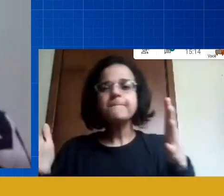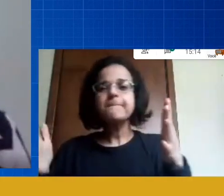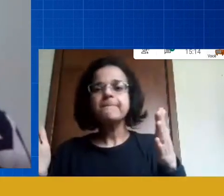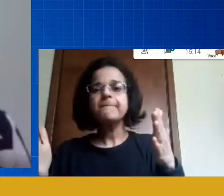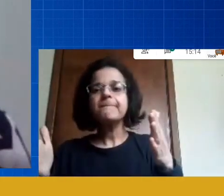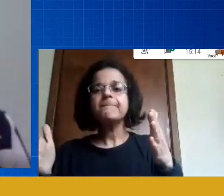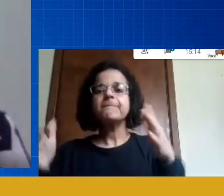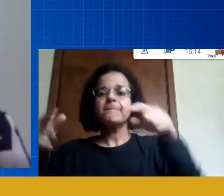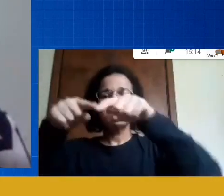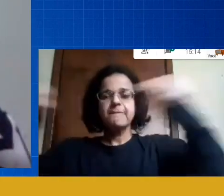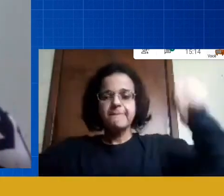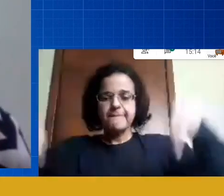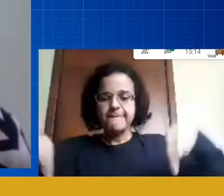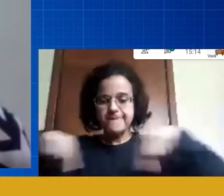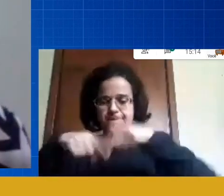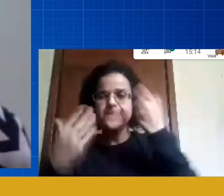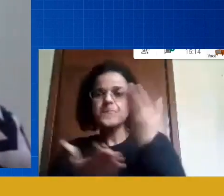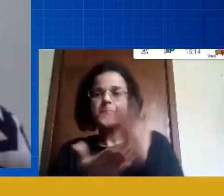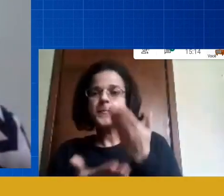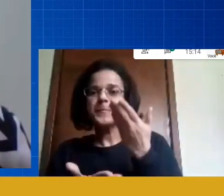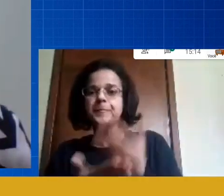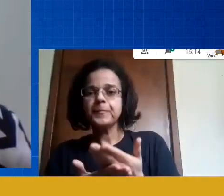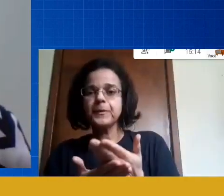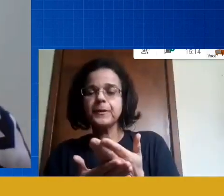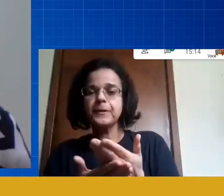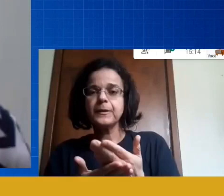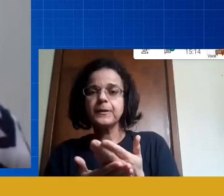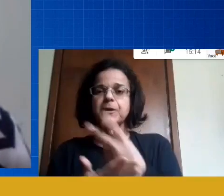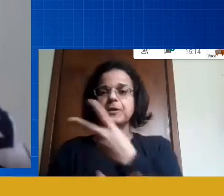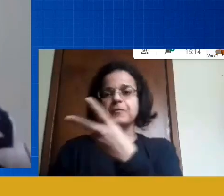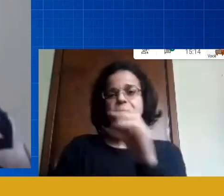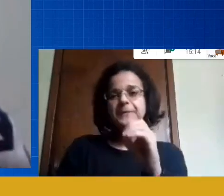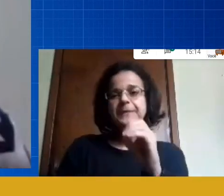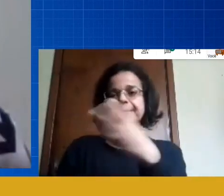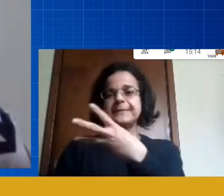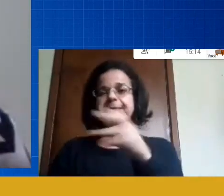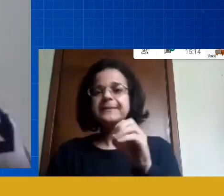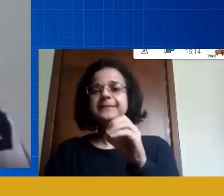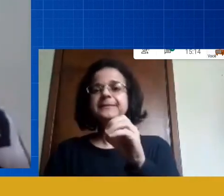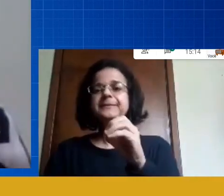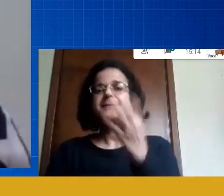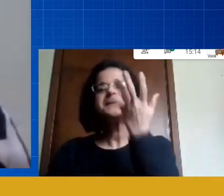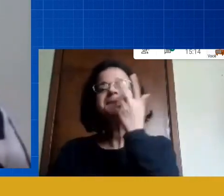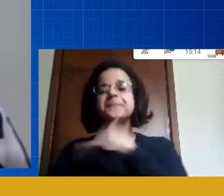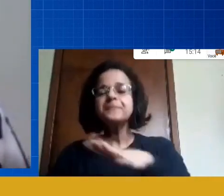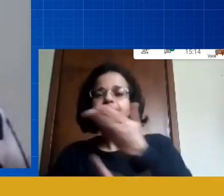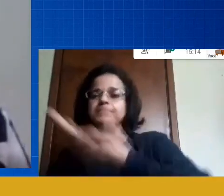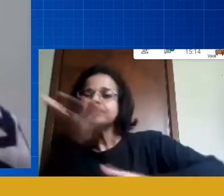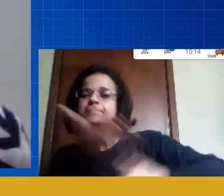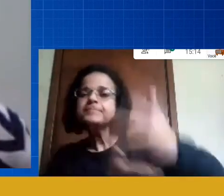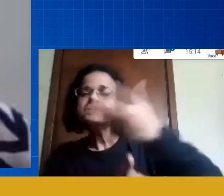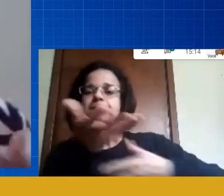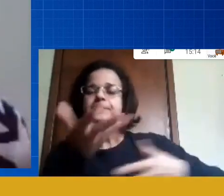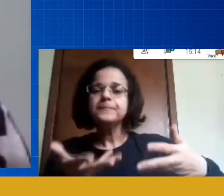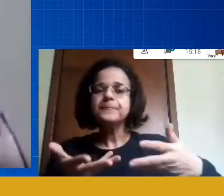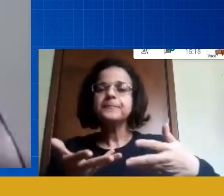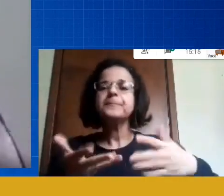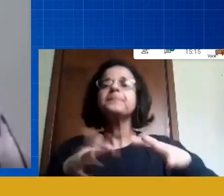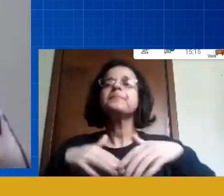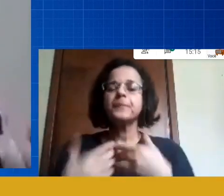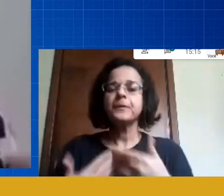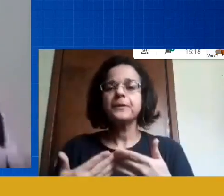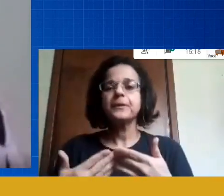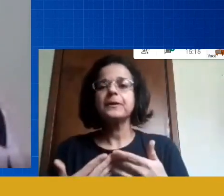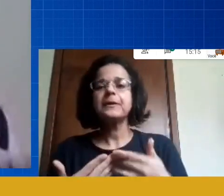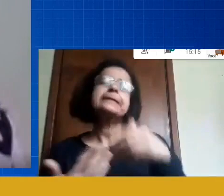quatro paredes de uma sala de aula com 20, 30 crianças intermediando e mediano esse processo 10, 10 minutos com um 5